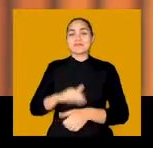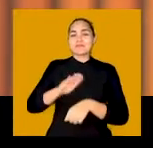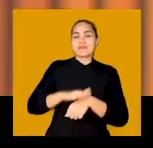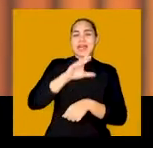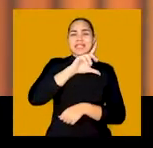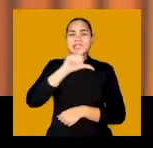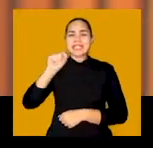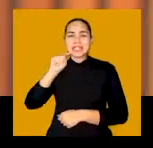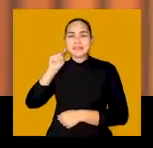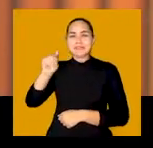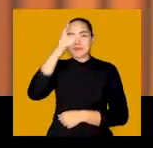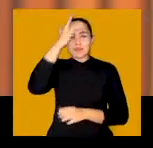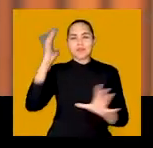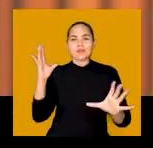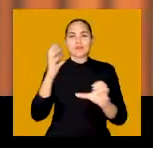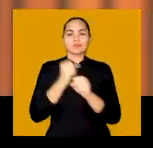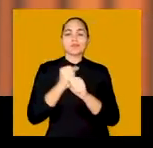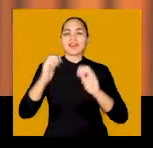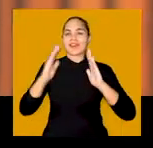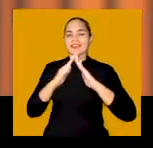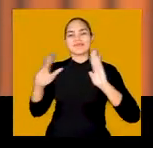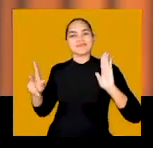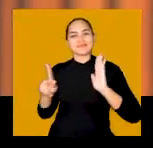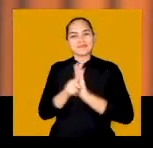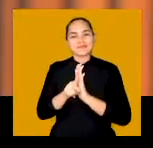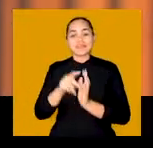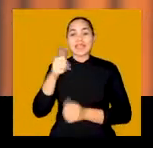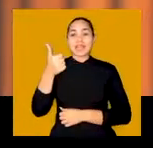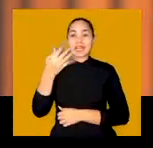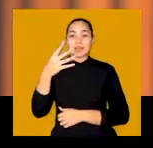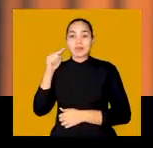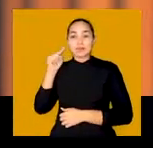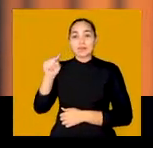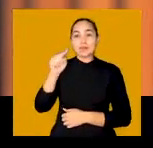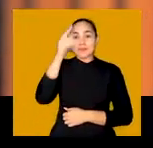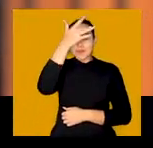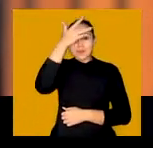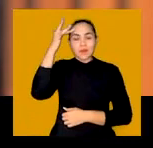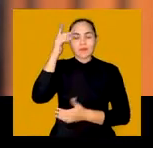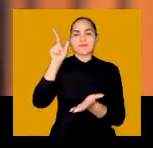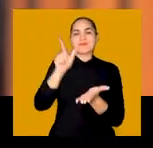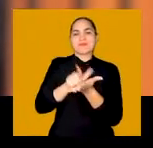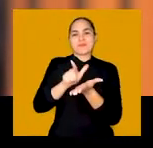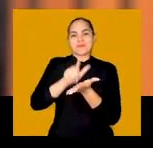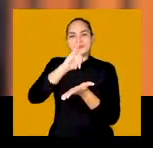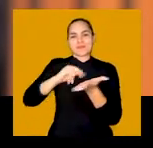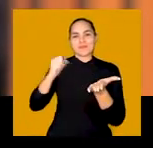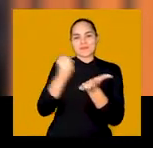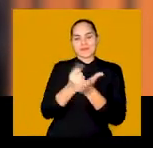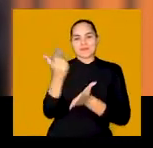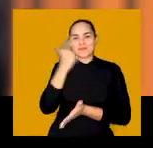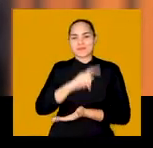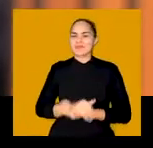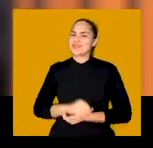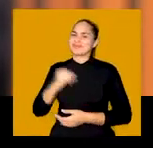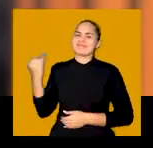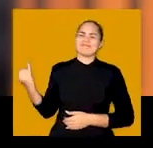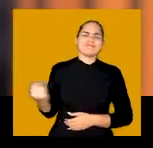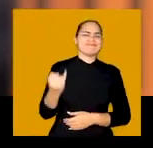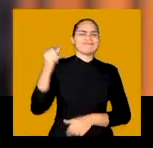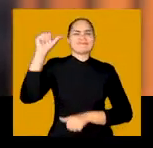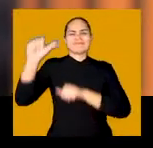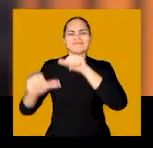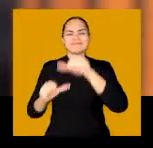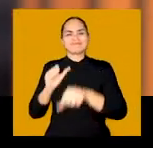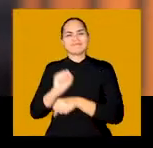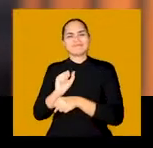Mais de 100 mil pessoas receberam a casa própria e 14 mil pessoas receberam o papel da casa. Isso é transformação.